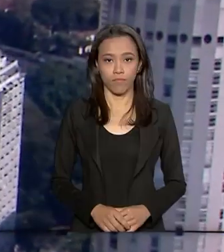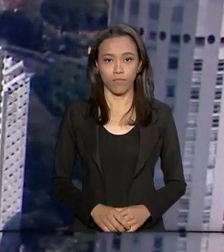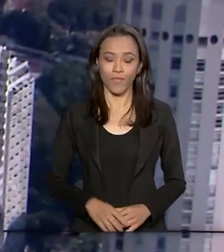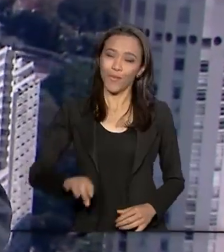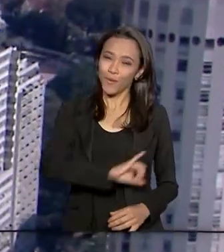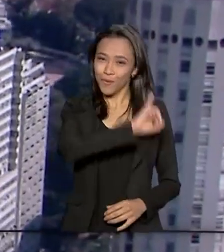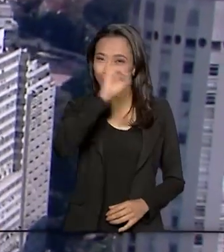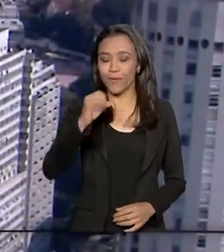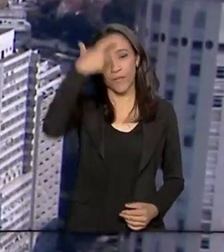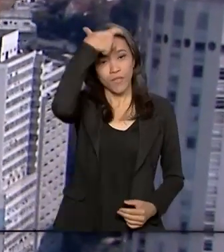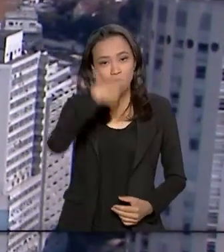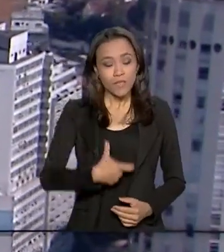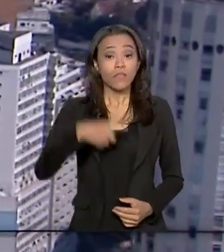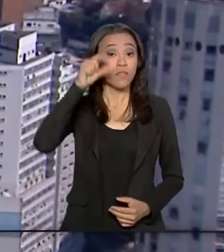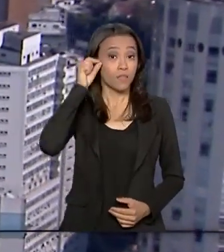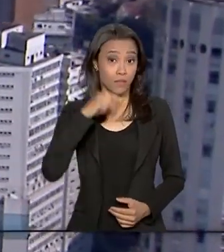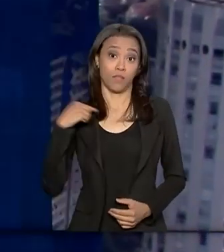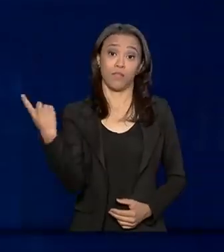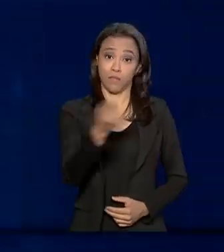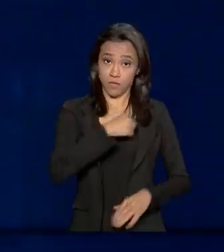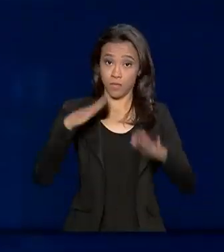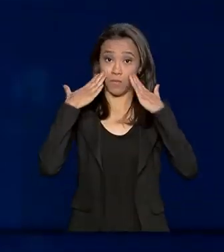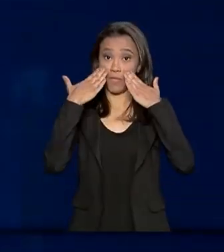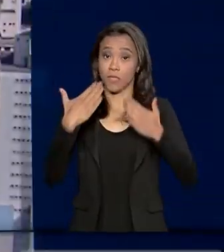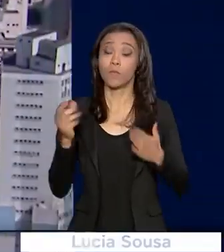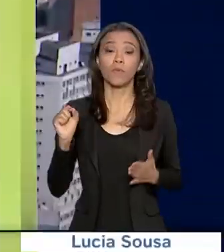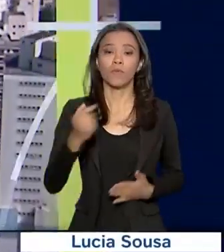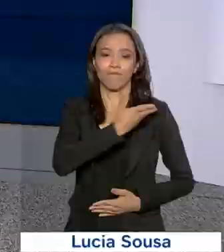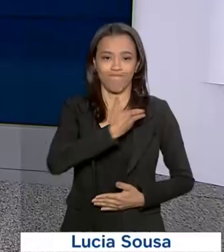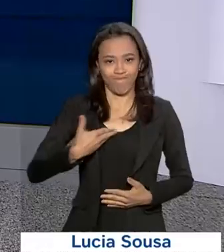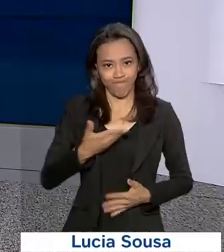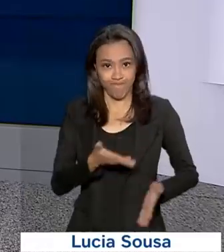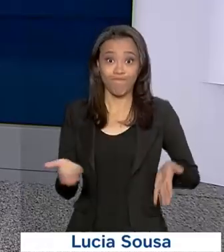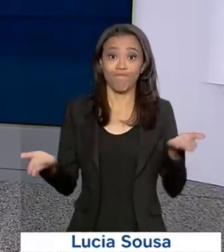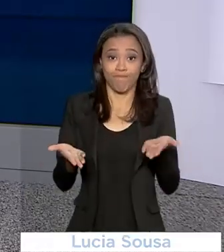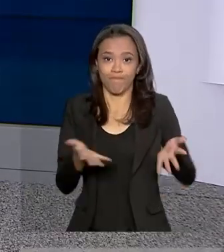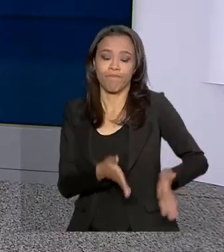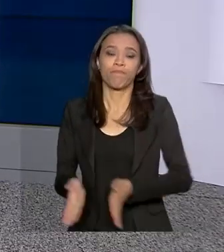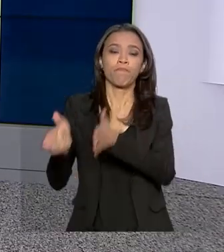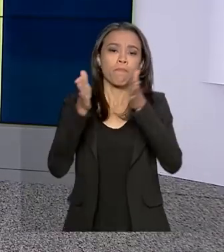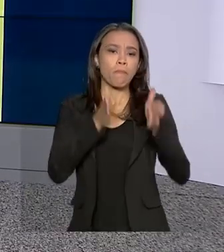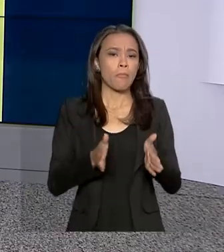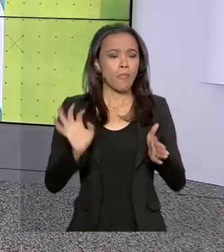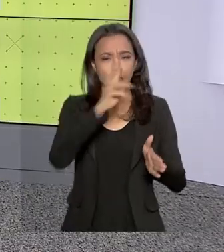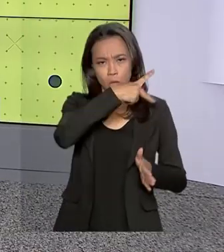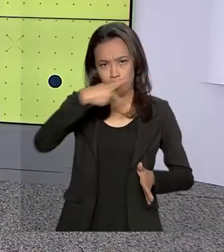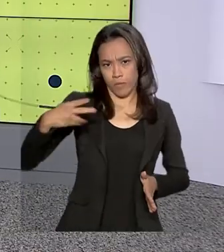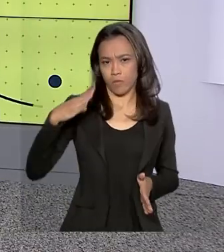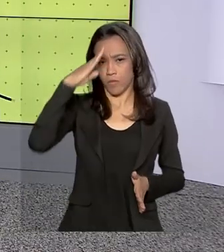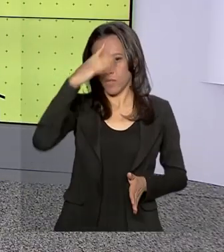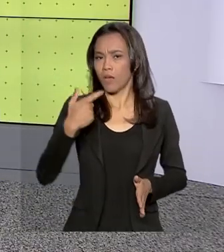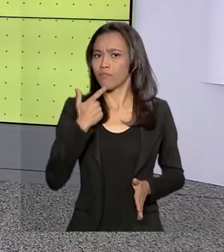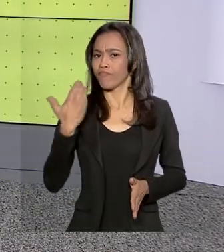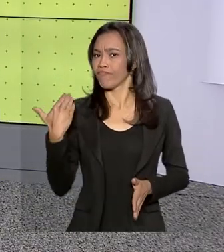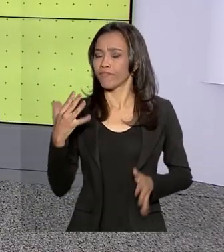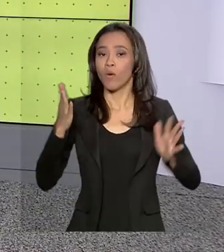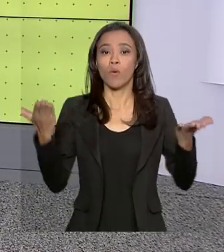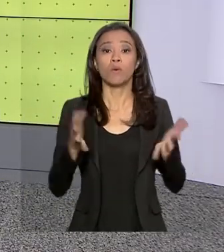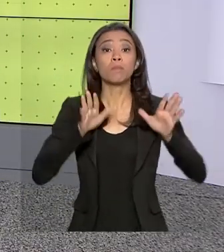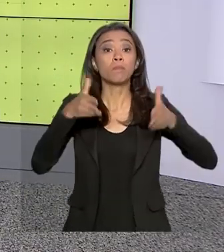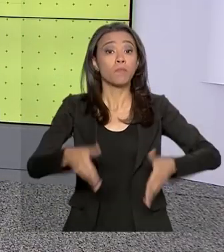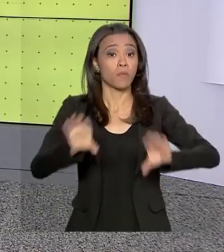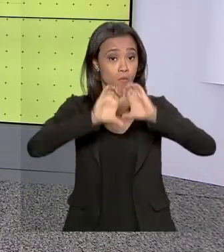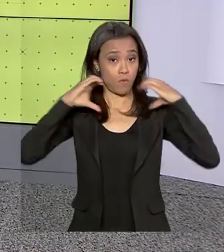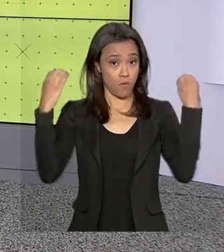Olá, eu sou o Roberto Camargo e estamos no ar com o Governo Agora. O presidente Jair Bolsonaro participou hoje do Congresso